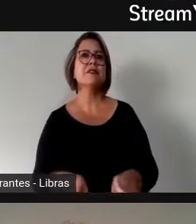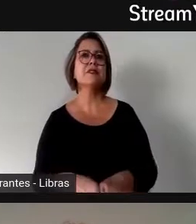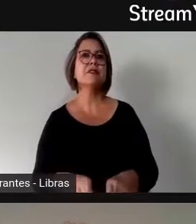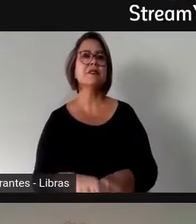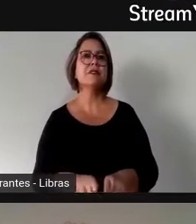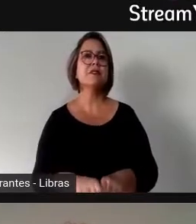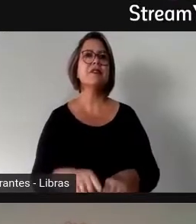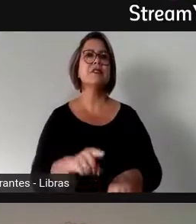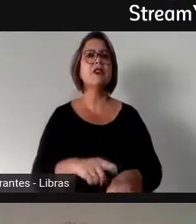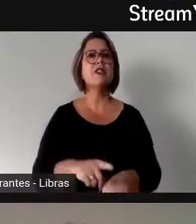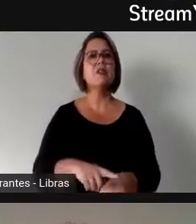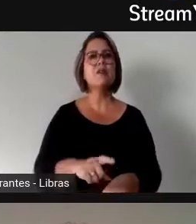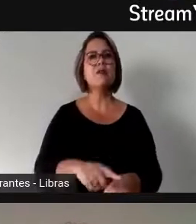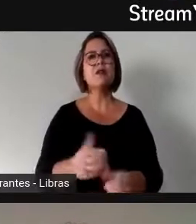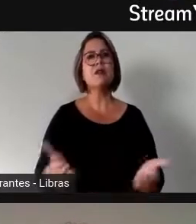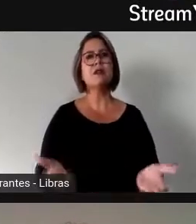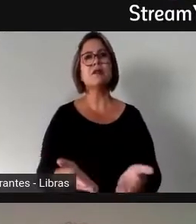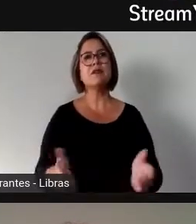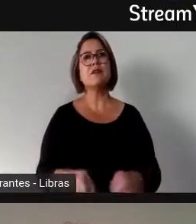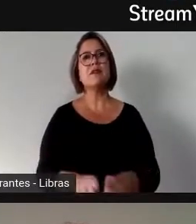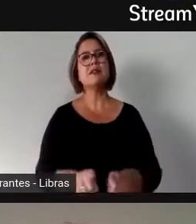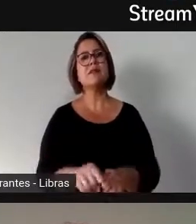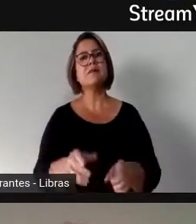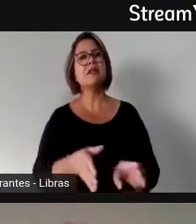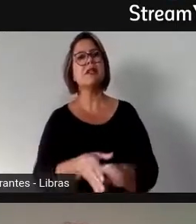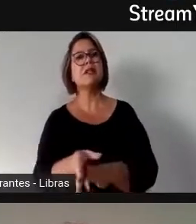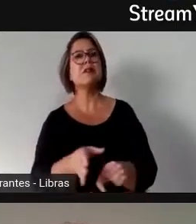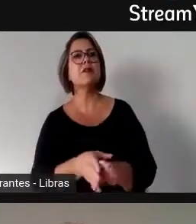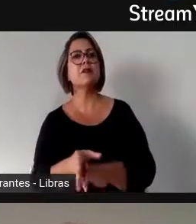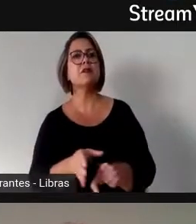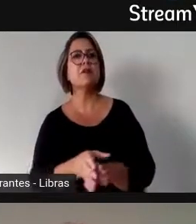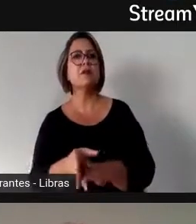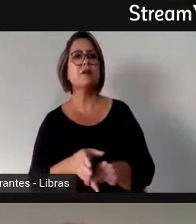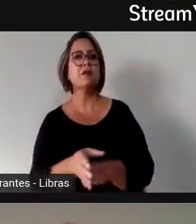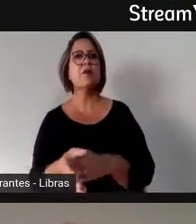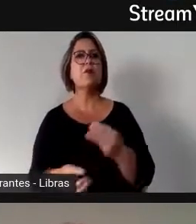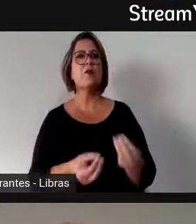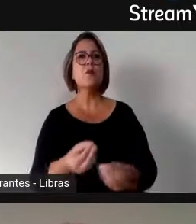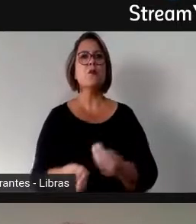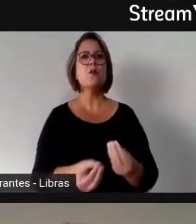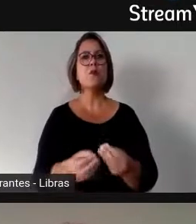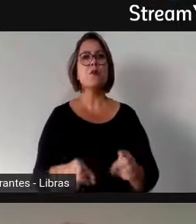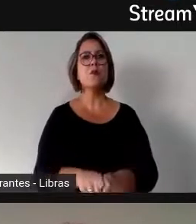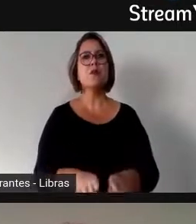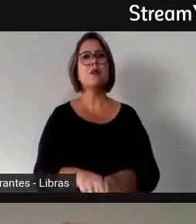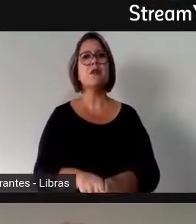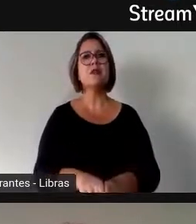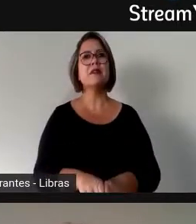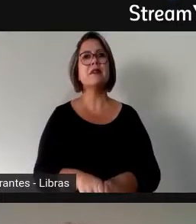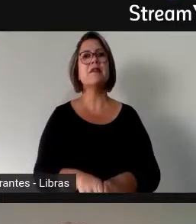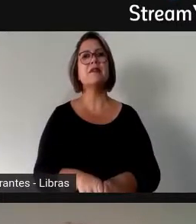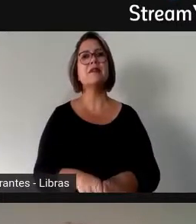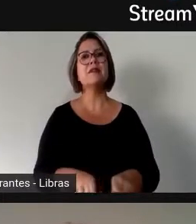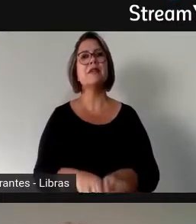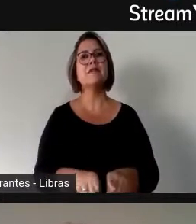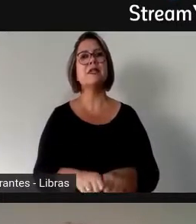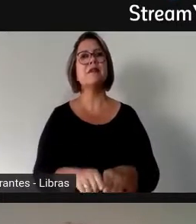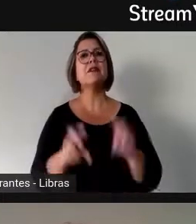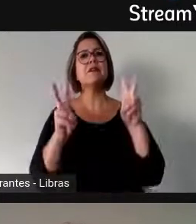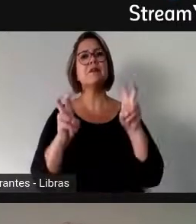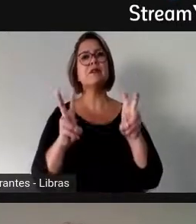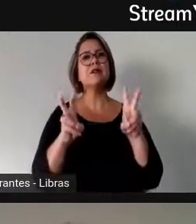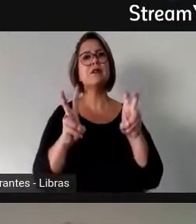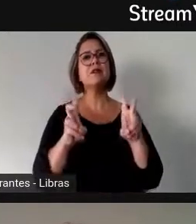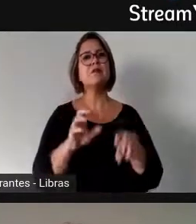fazia, ela fez comentários da importância dessa paridade e aí também, sobretudo, de que isso